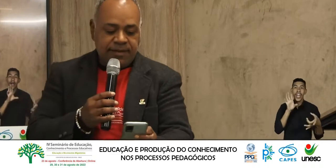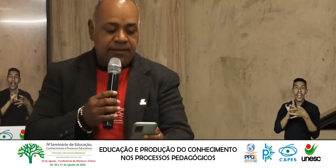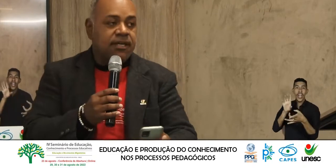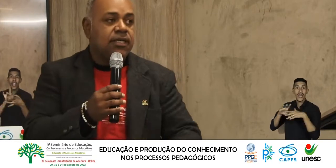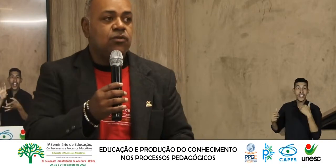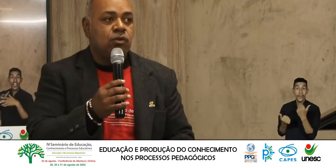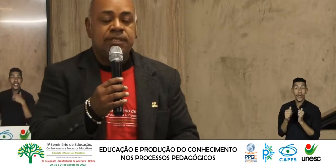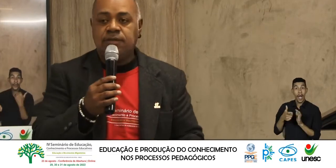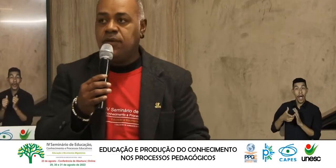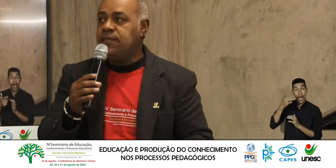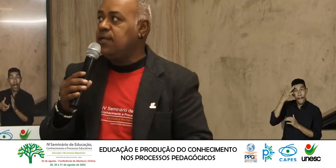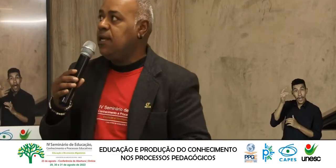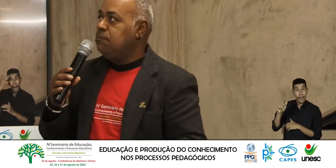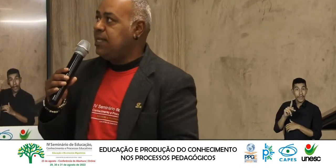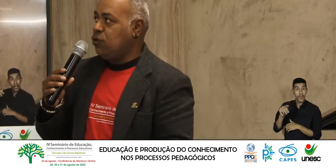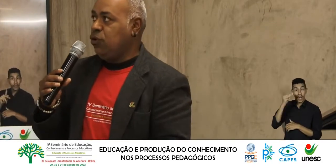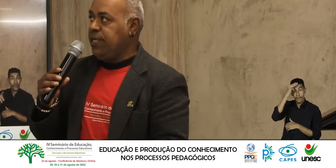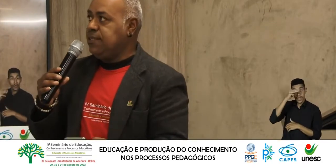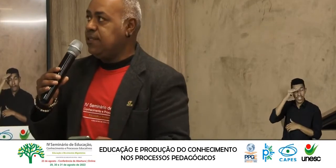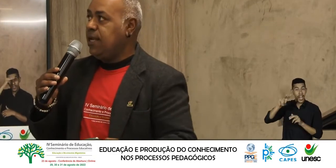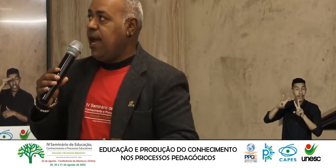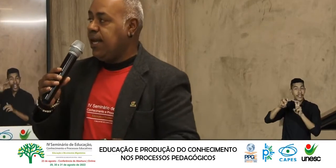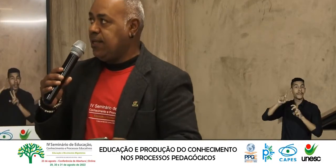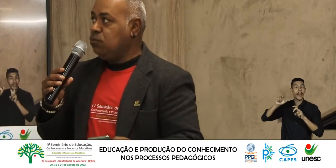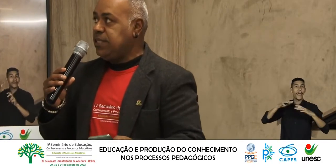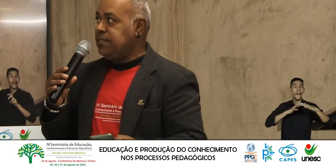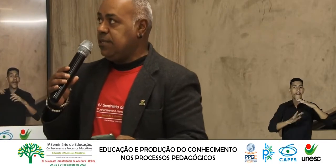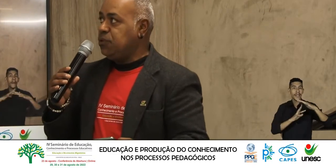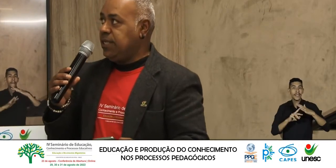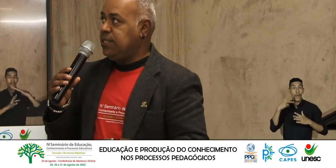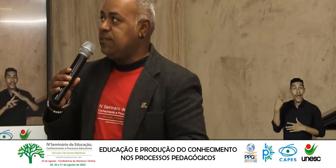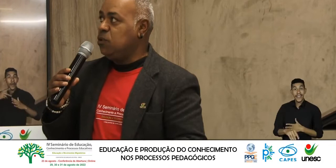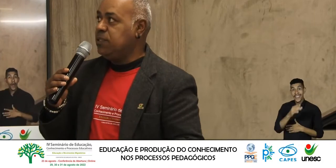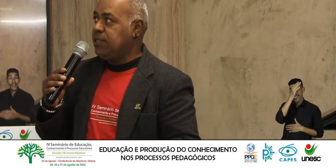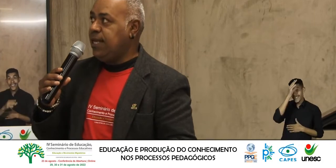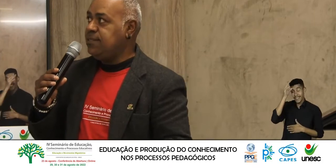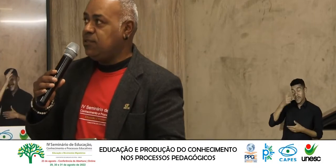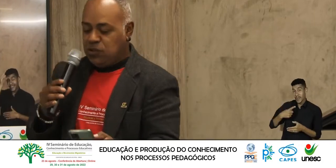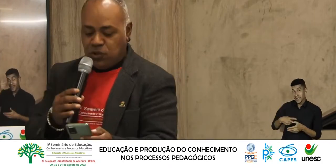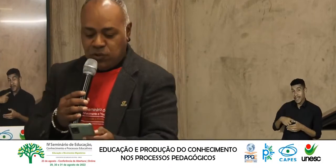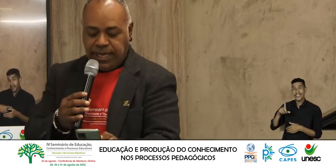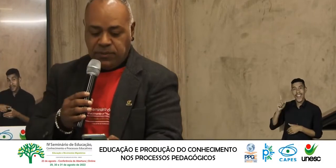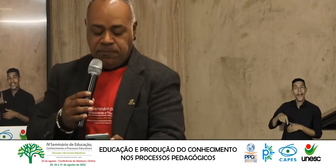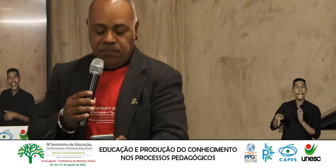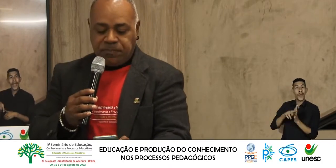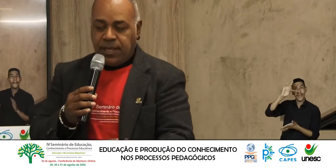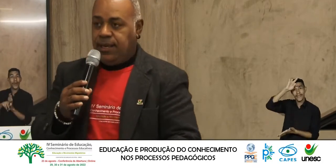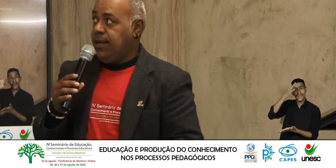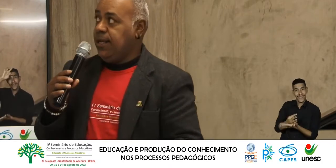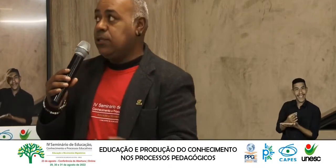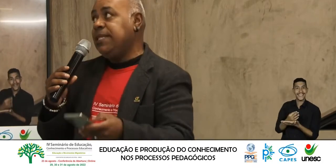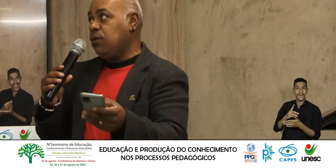Michele Amanhã vai estar falando Sobre as questões Migratórias Aqui do município De Criciúma Sua tese de doutorado